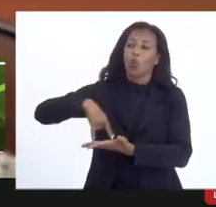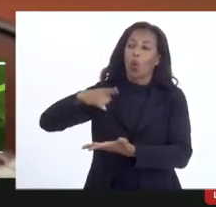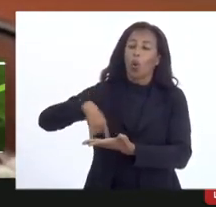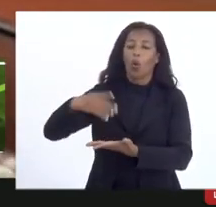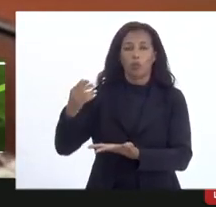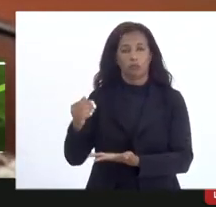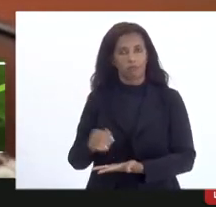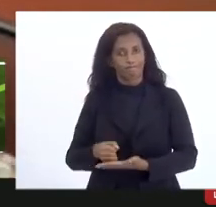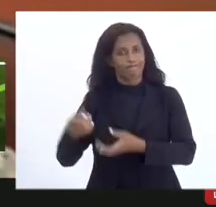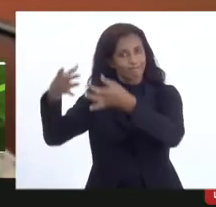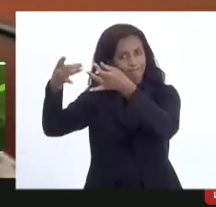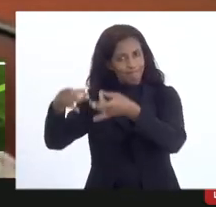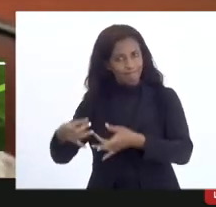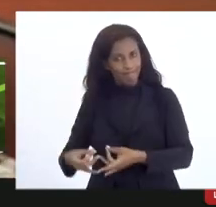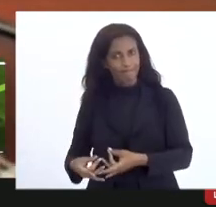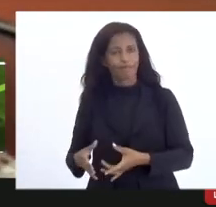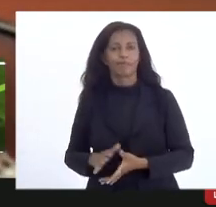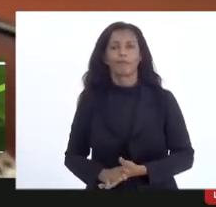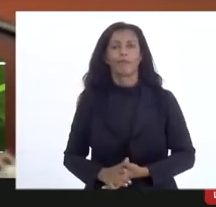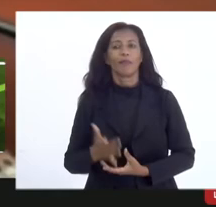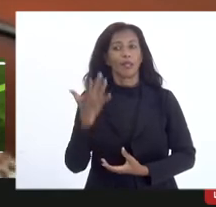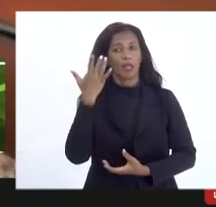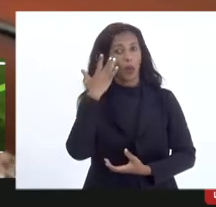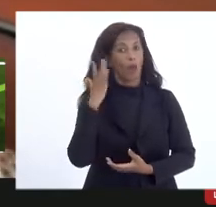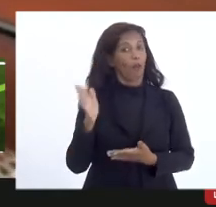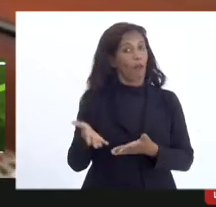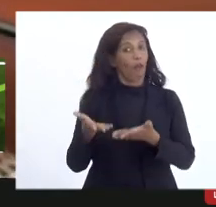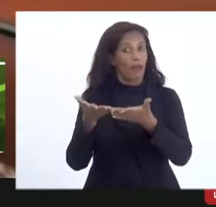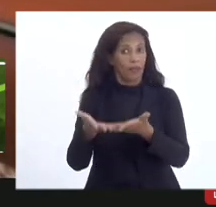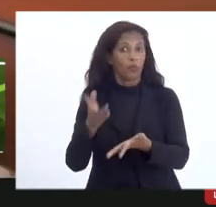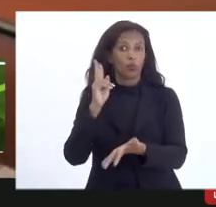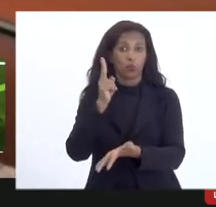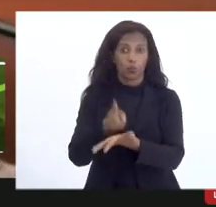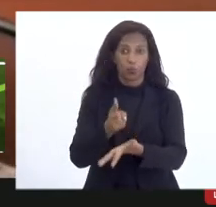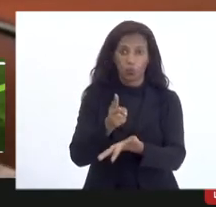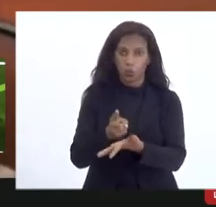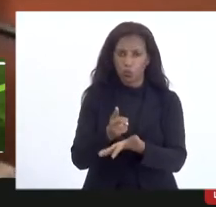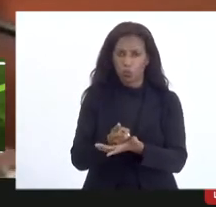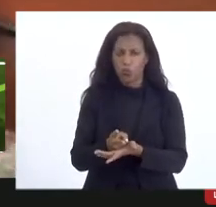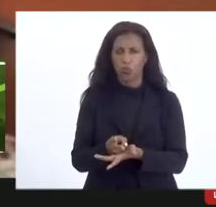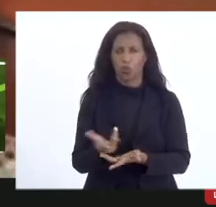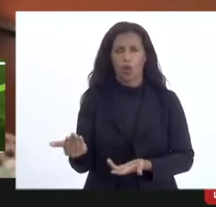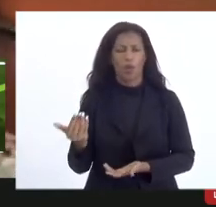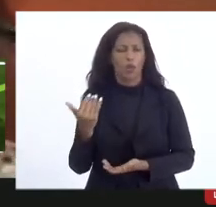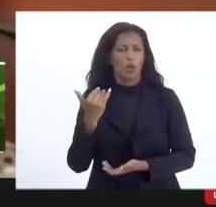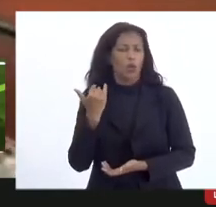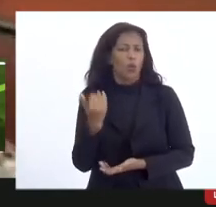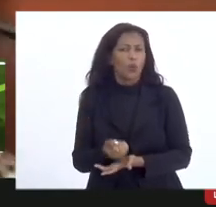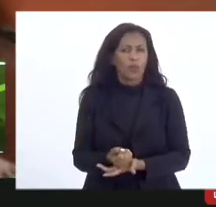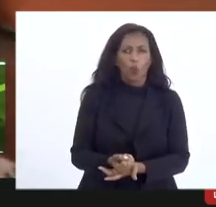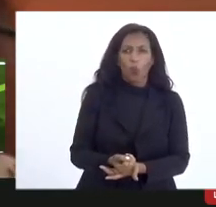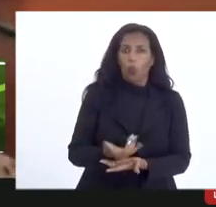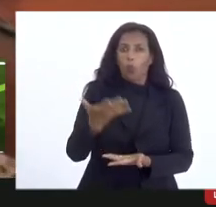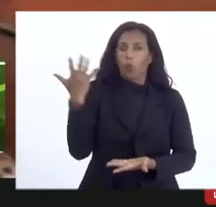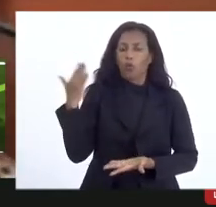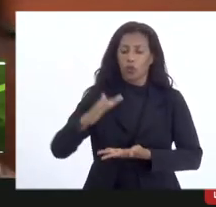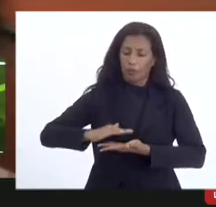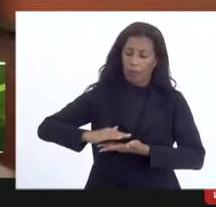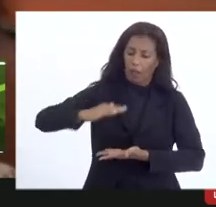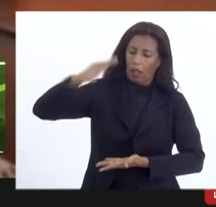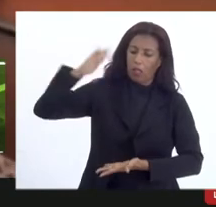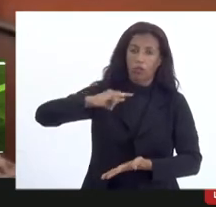detalhável eu acho que ainda continuar com esse banco com essa quantidade de